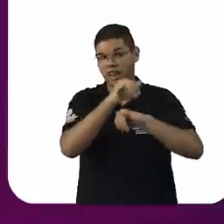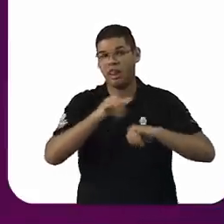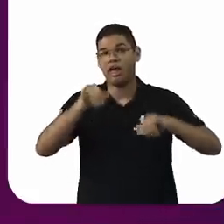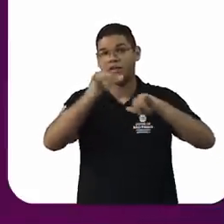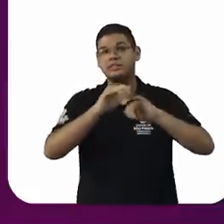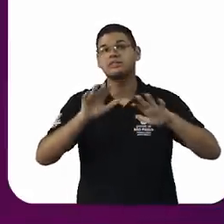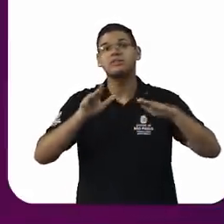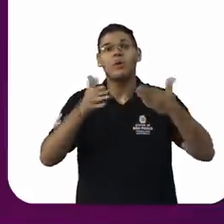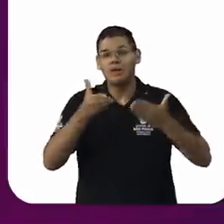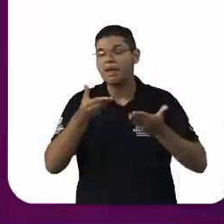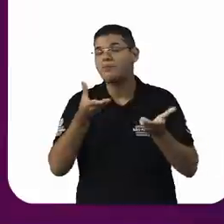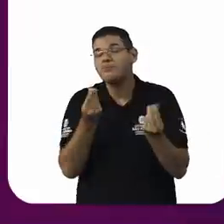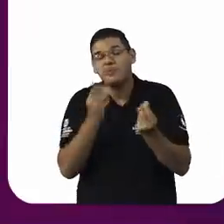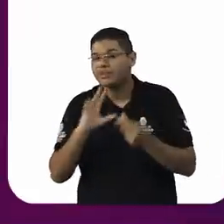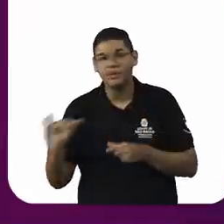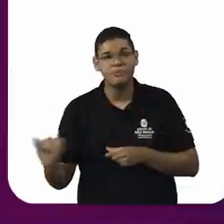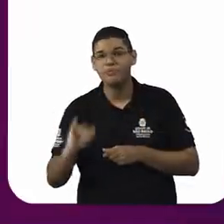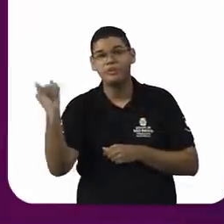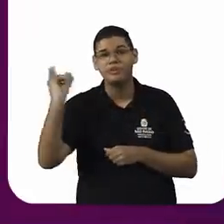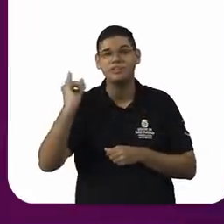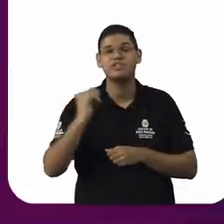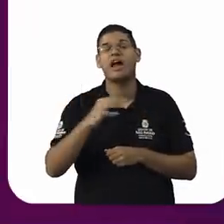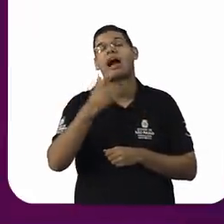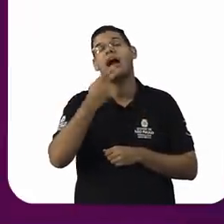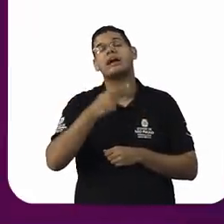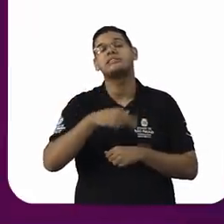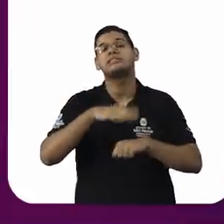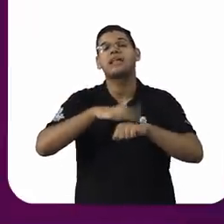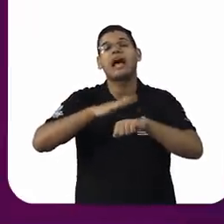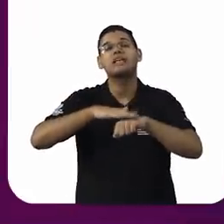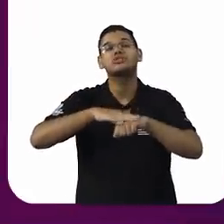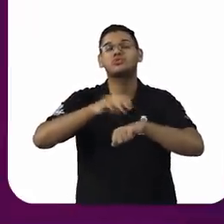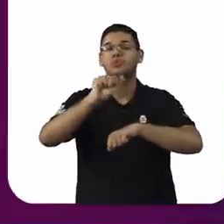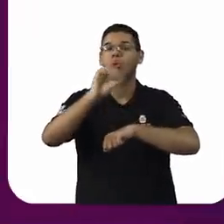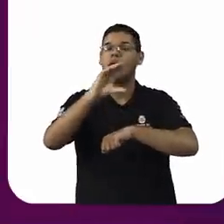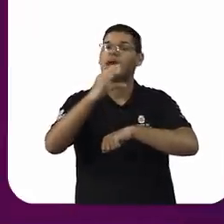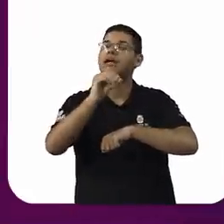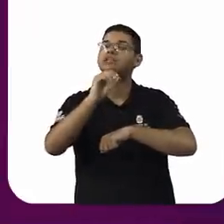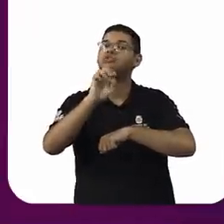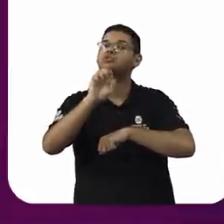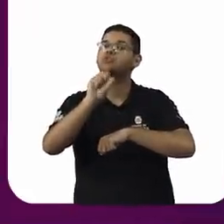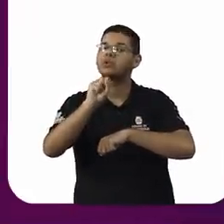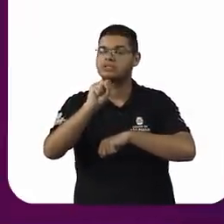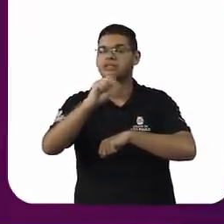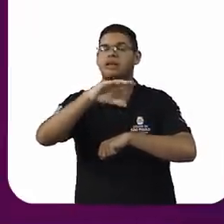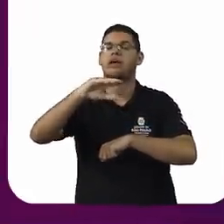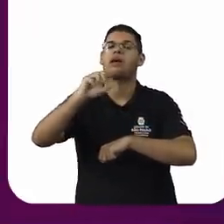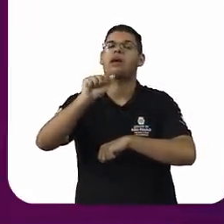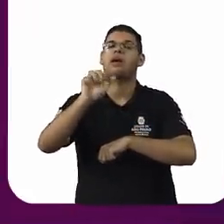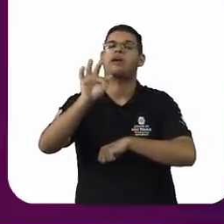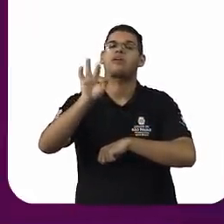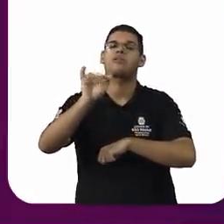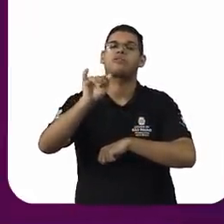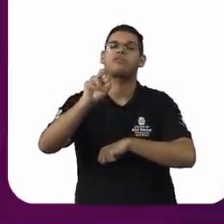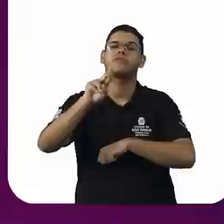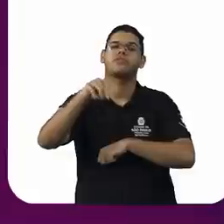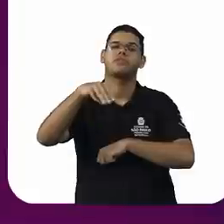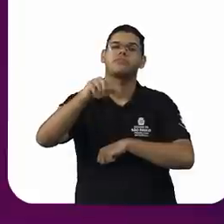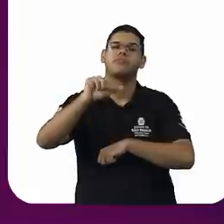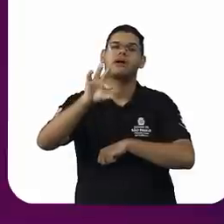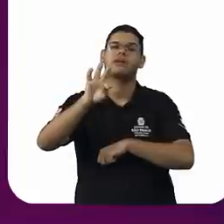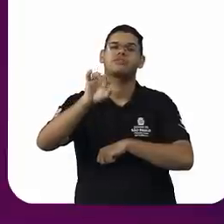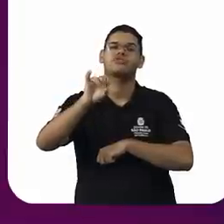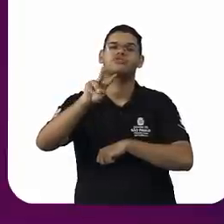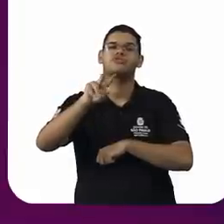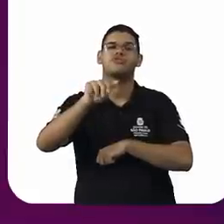ações afirmativas, elas não são apenas cotas, reservas de vagas, processo a determinadas funções, mas